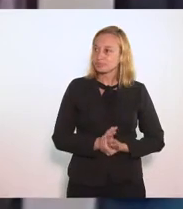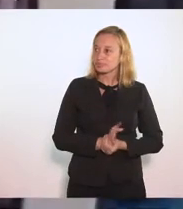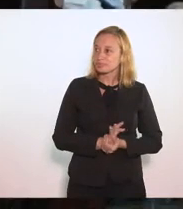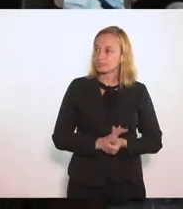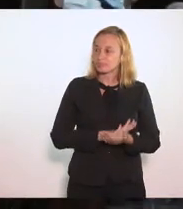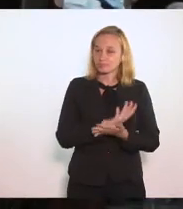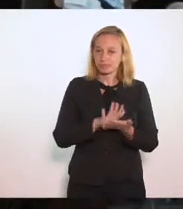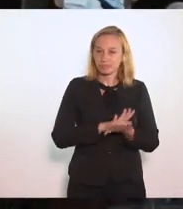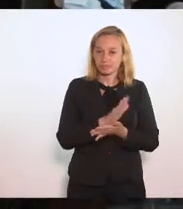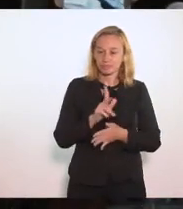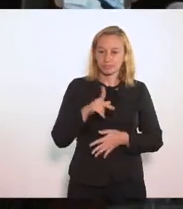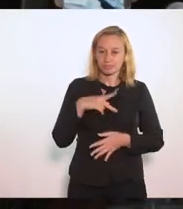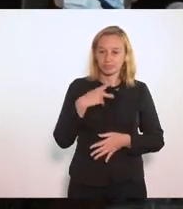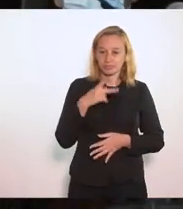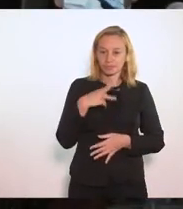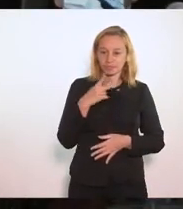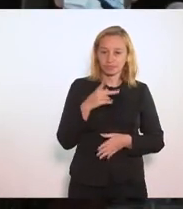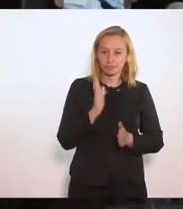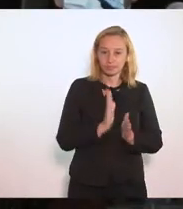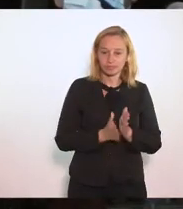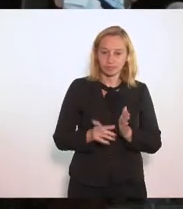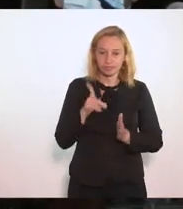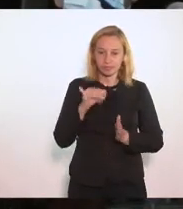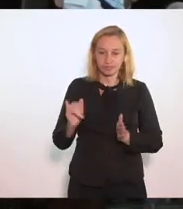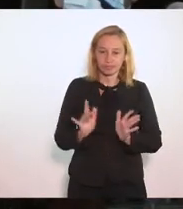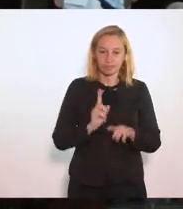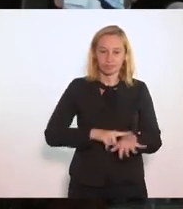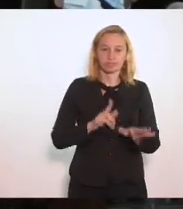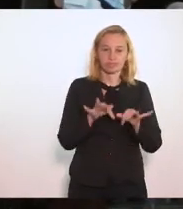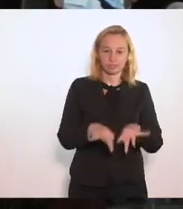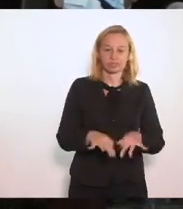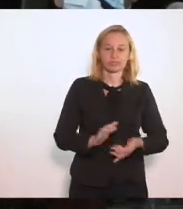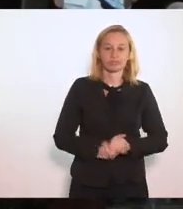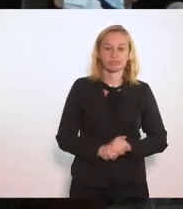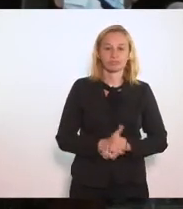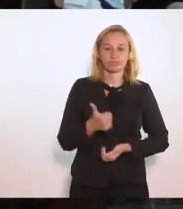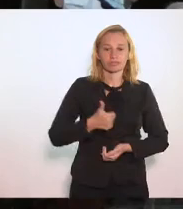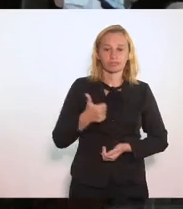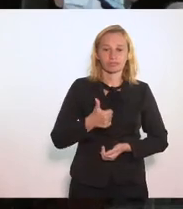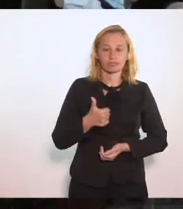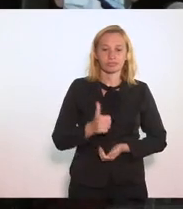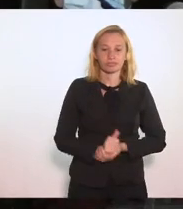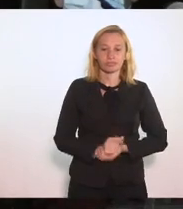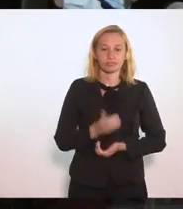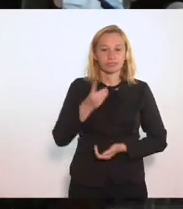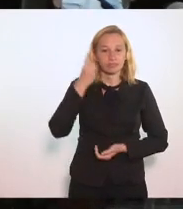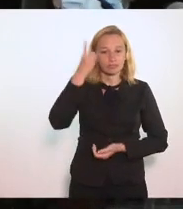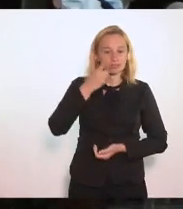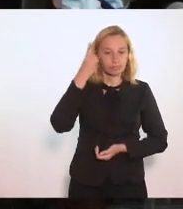Nada mais Havendo a tratar Na ordem do dia Passa-se ao expediente Final Primeiro orador Escrita E a nova deputada Alana